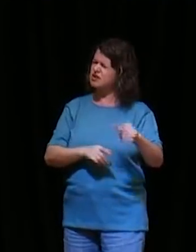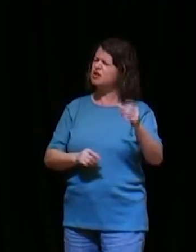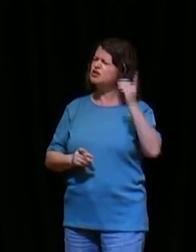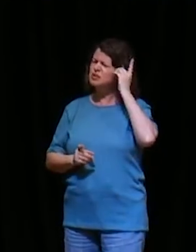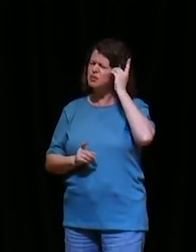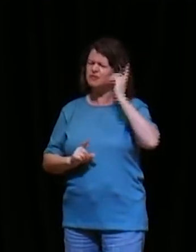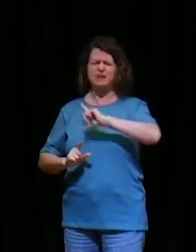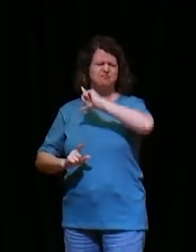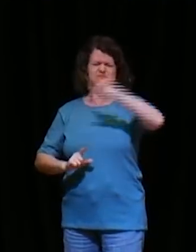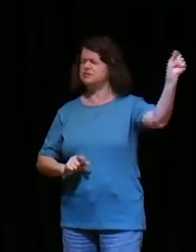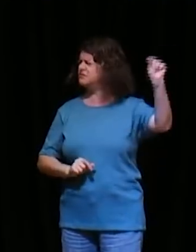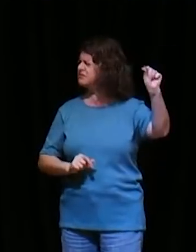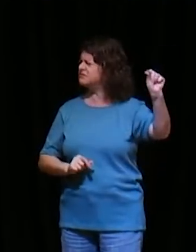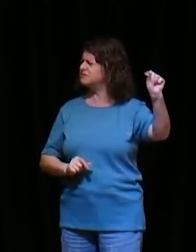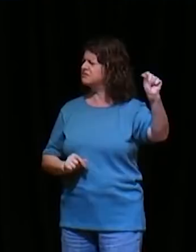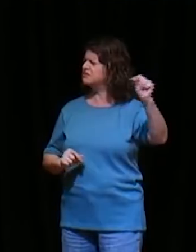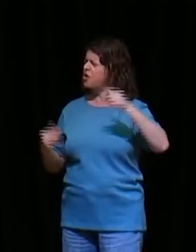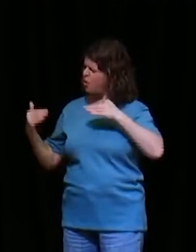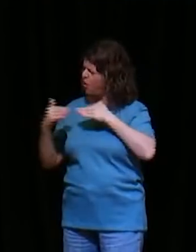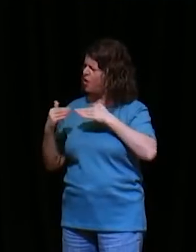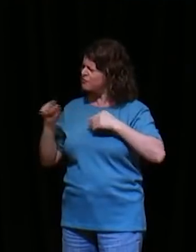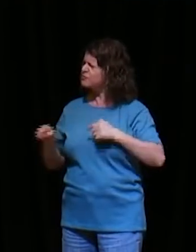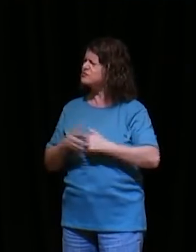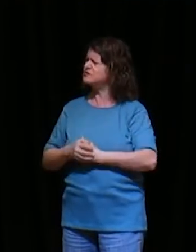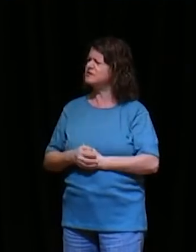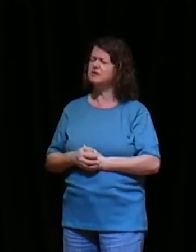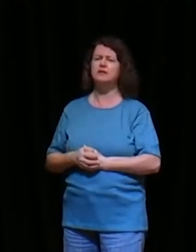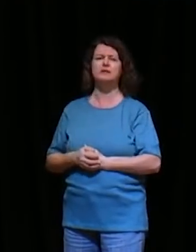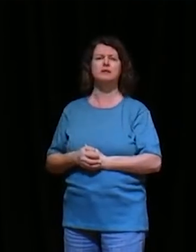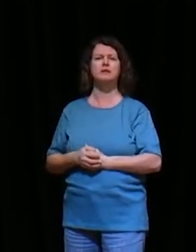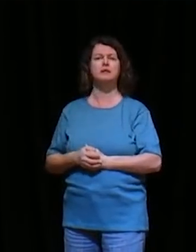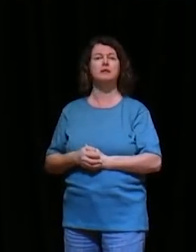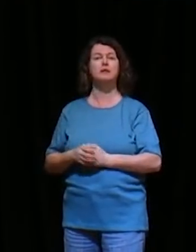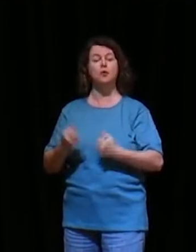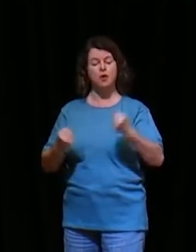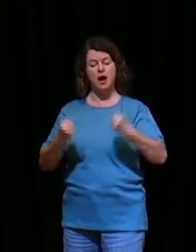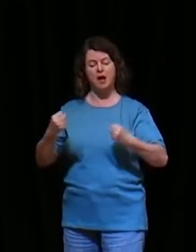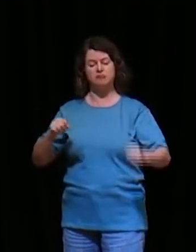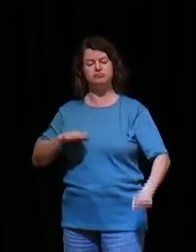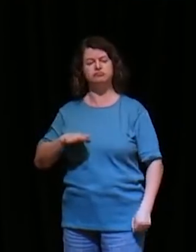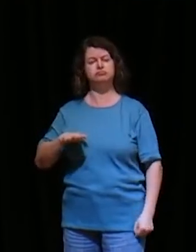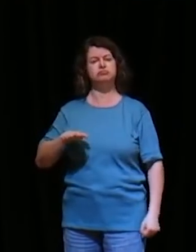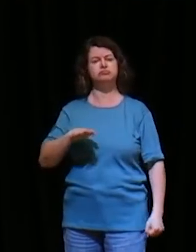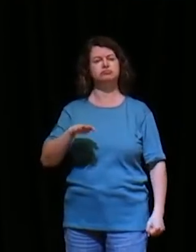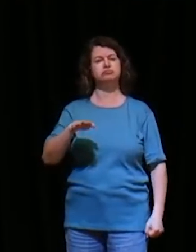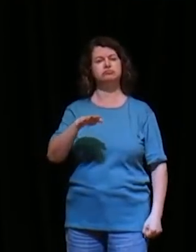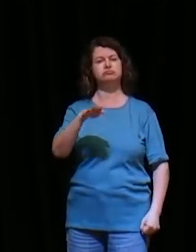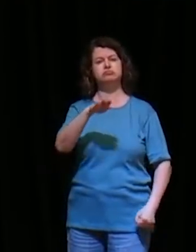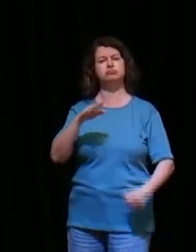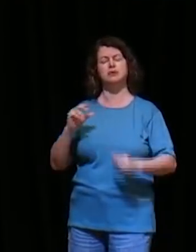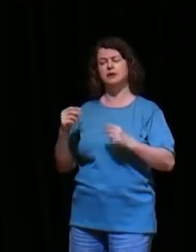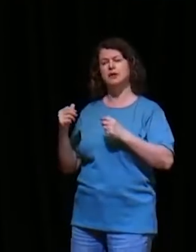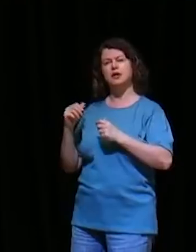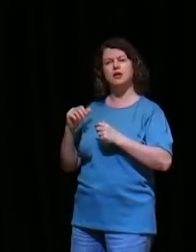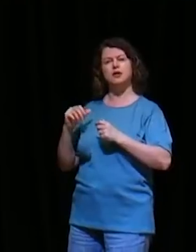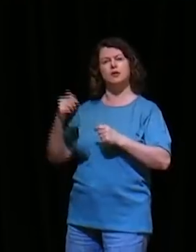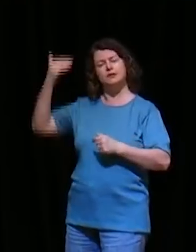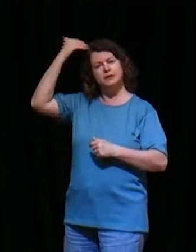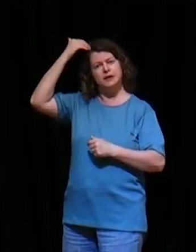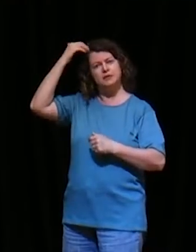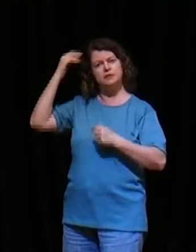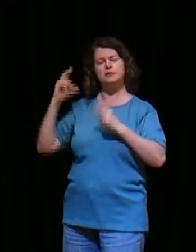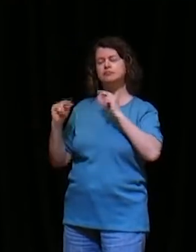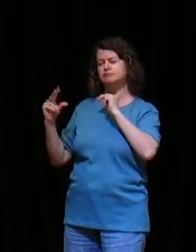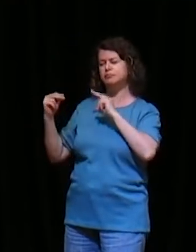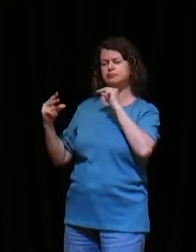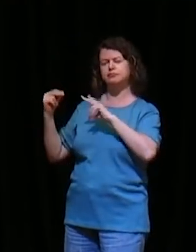em retirada, gente, foi impressionante, eu fui clamando com Deus, combinando com Deus, orando a Deus, parei o